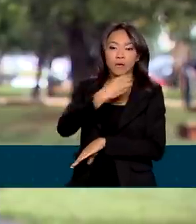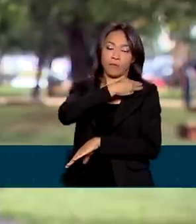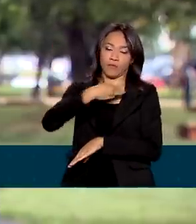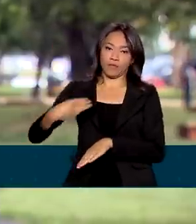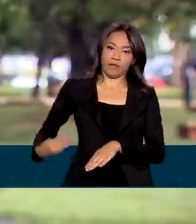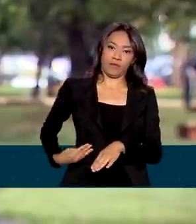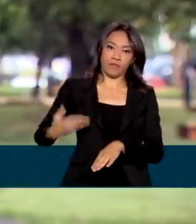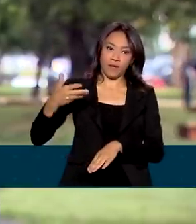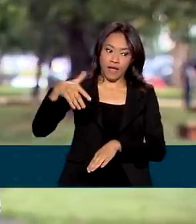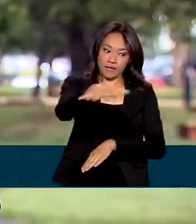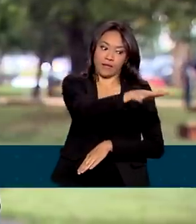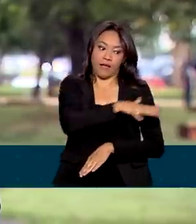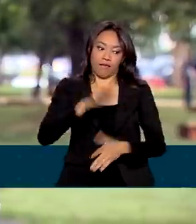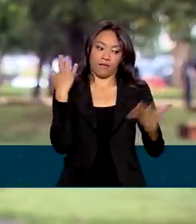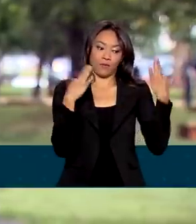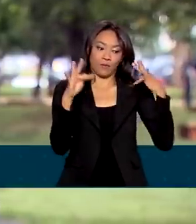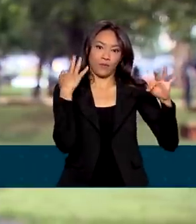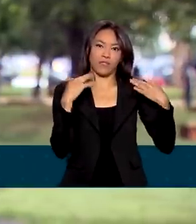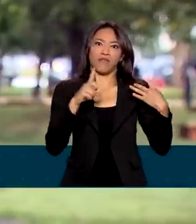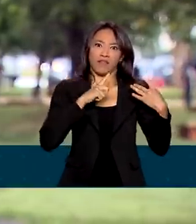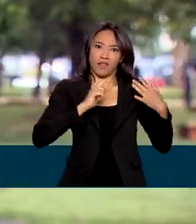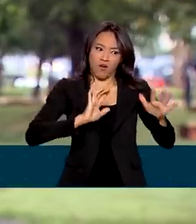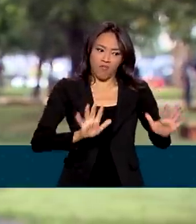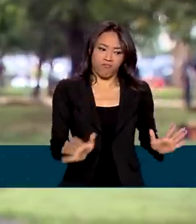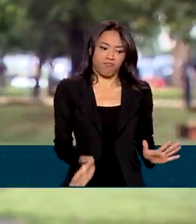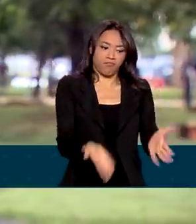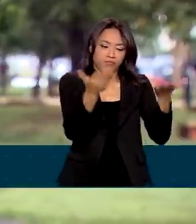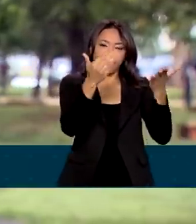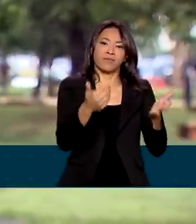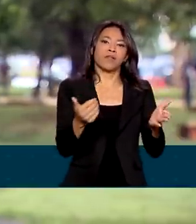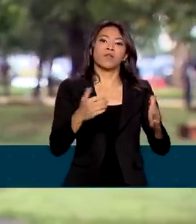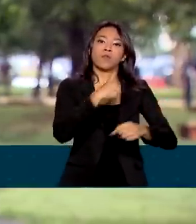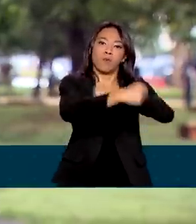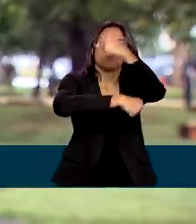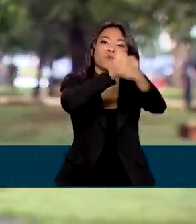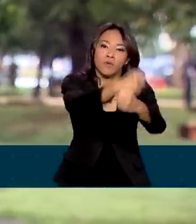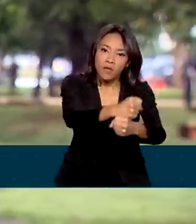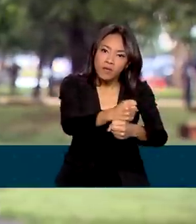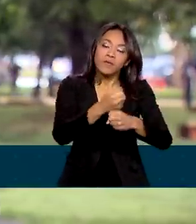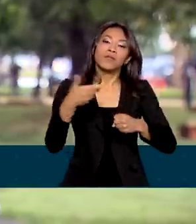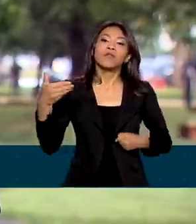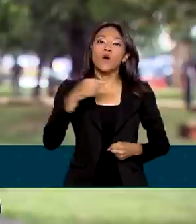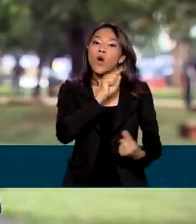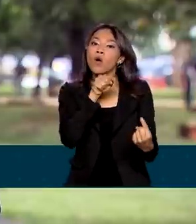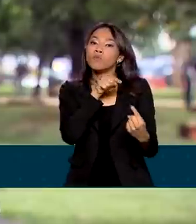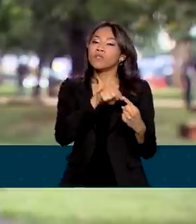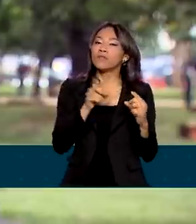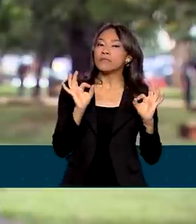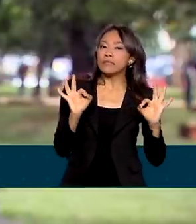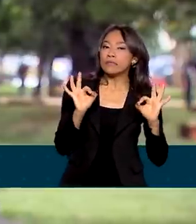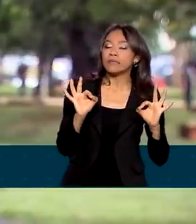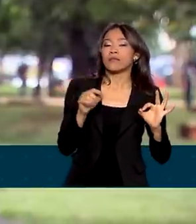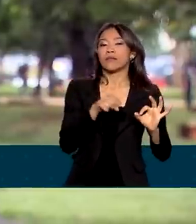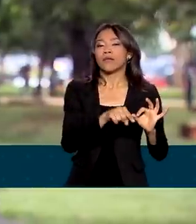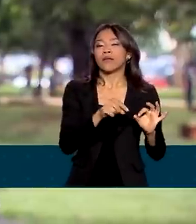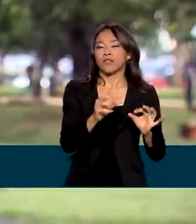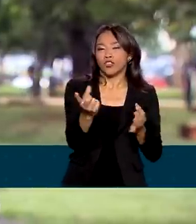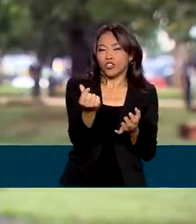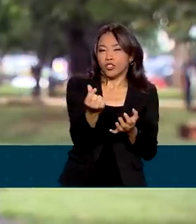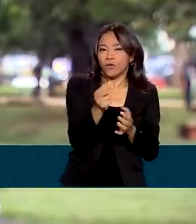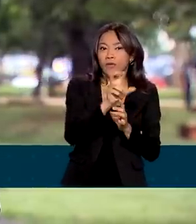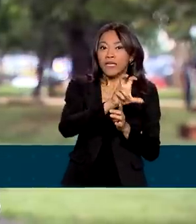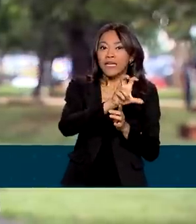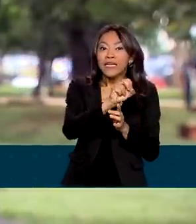setor deve ganhar um impulso em 2022. A expectativa é que sejam gerados, até fevereiro, 500